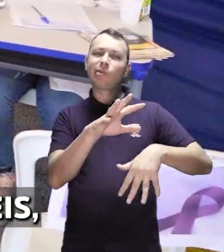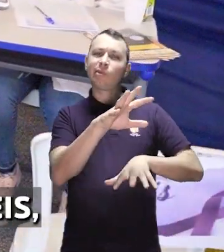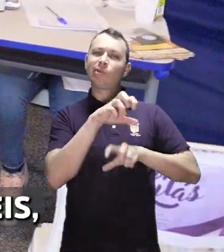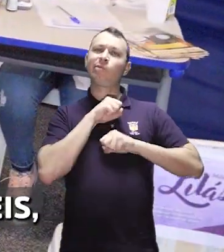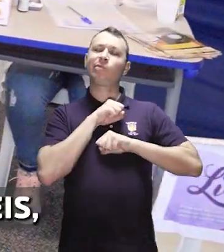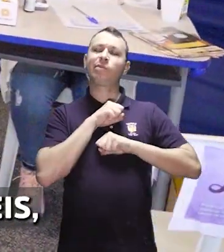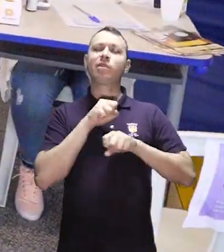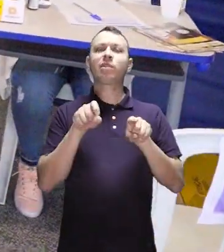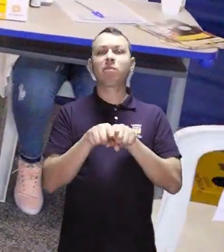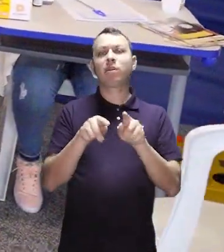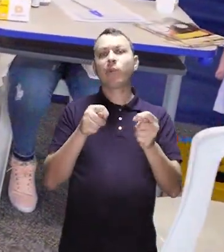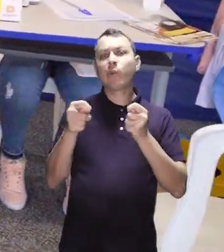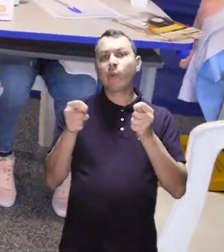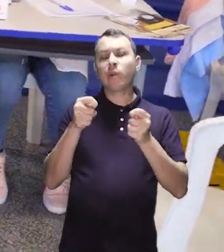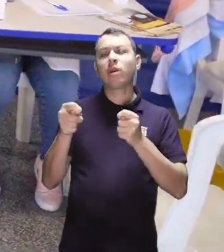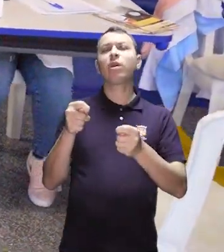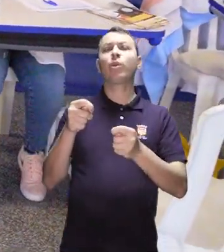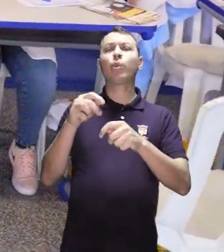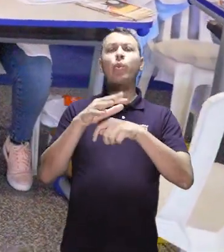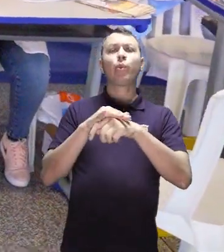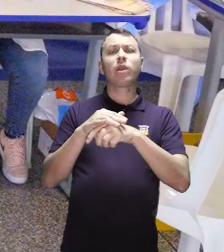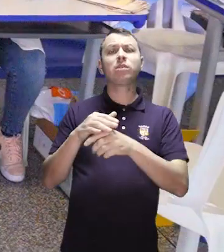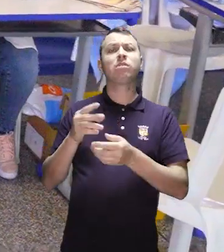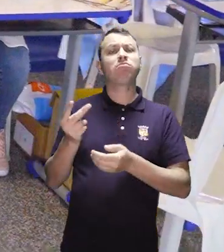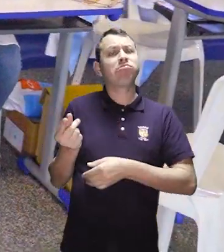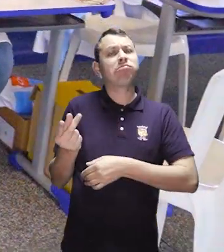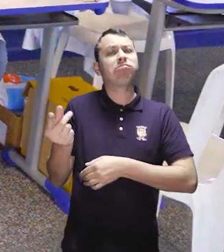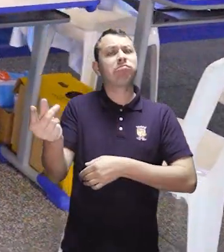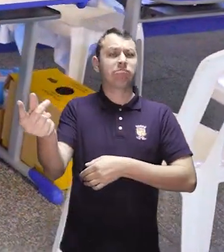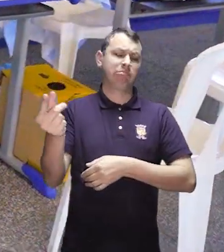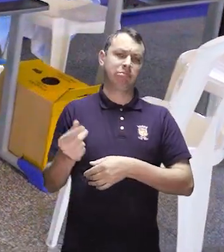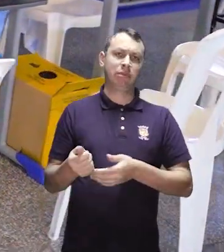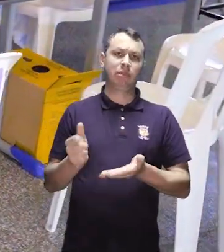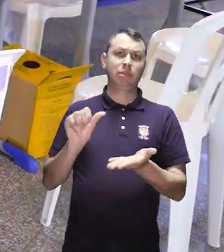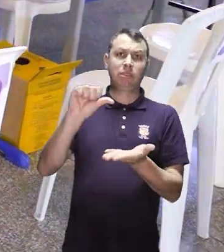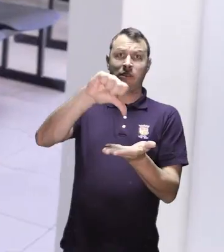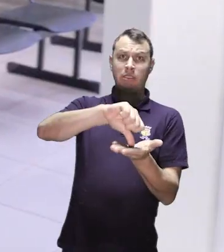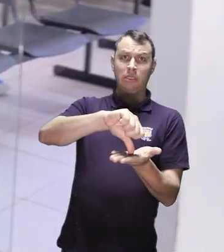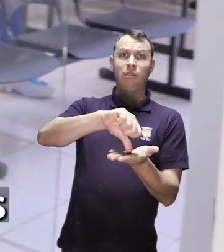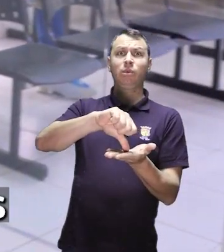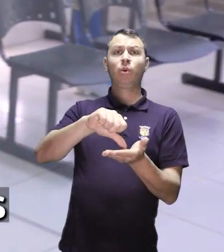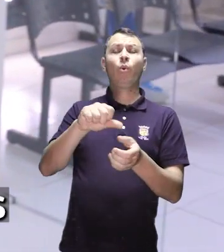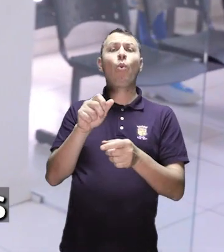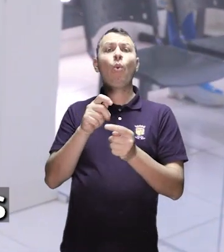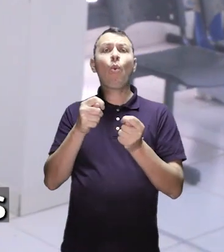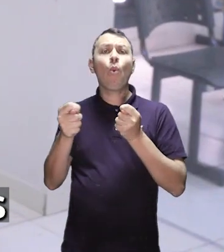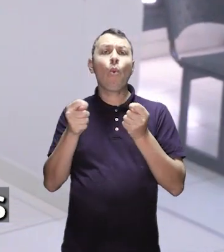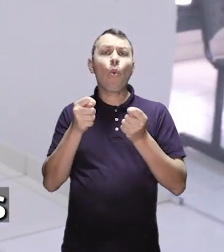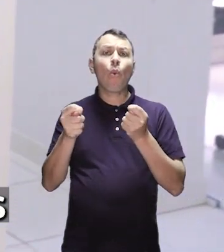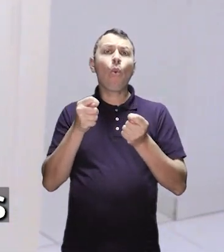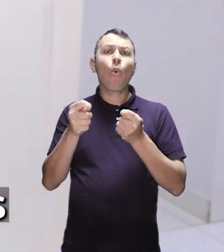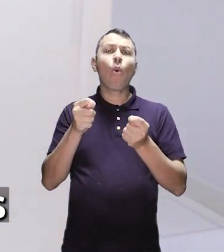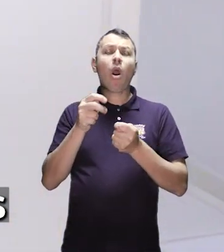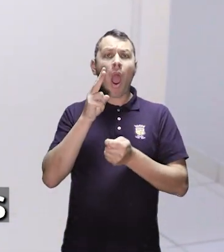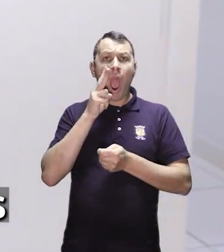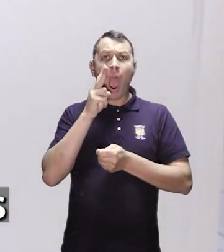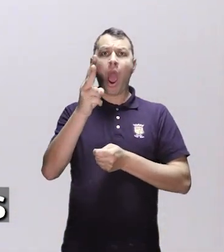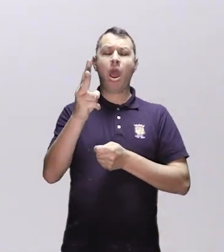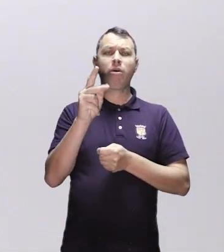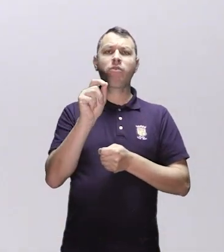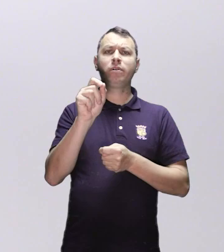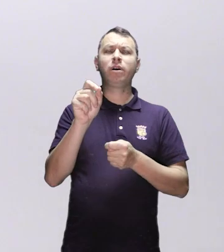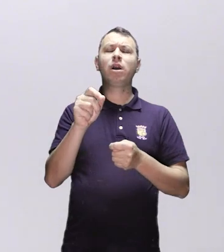transmissíveis, ela também é responsável pelo controle de doenças crônicas. E é no Centro de Controles de